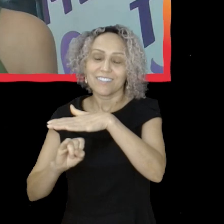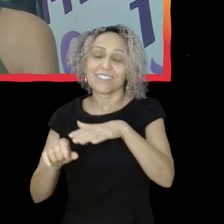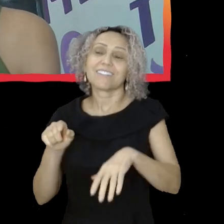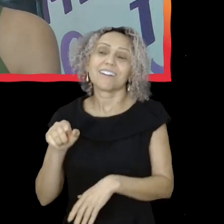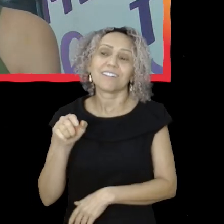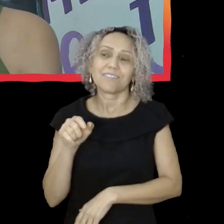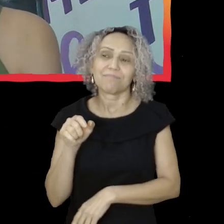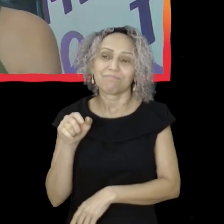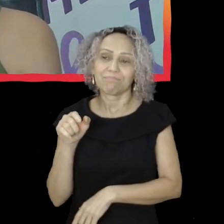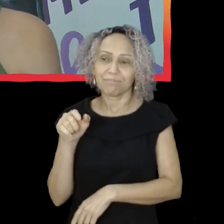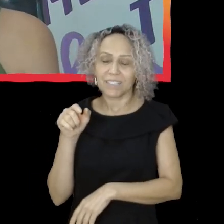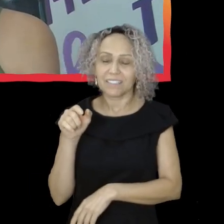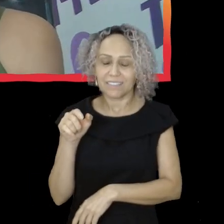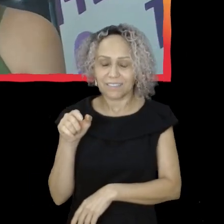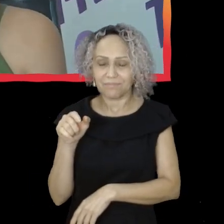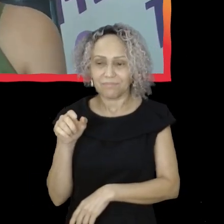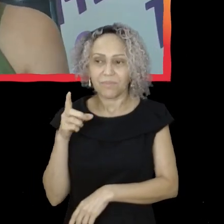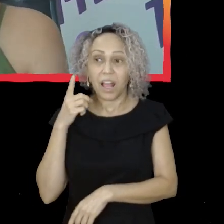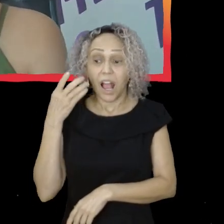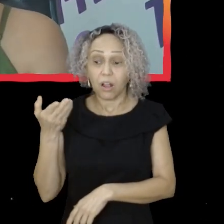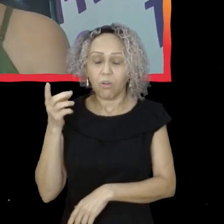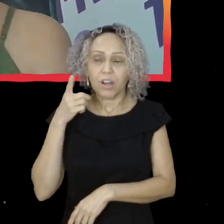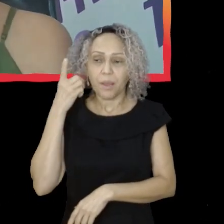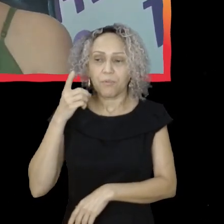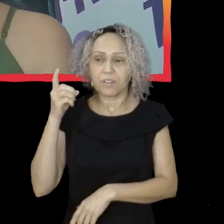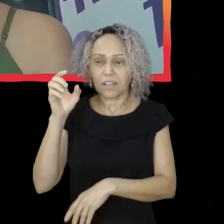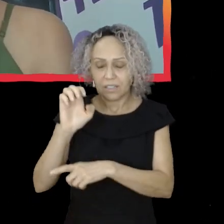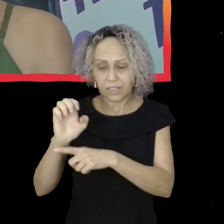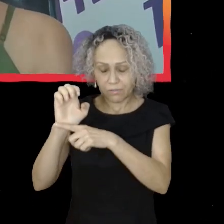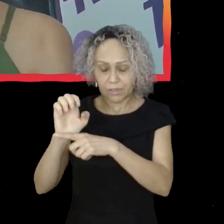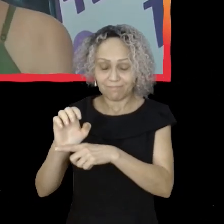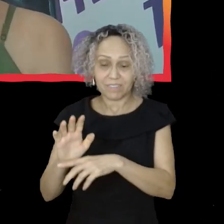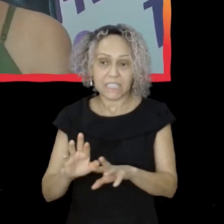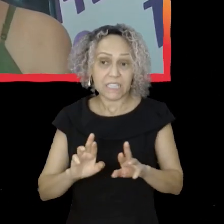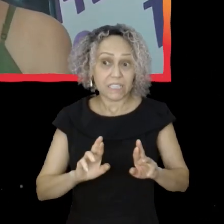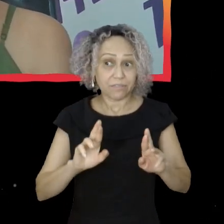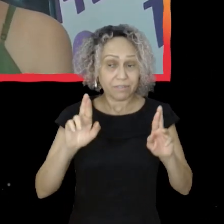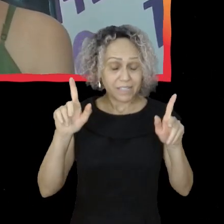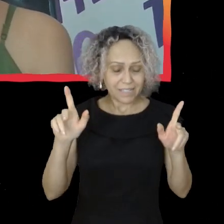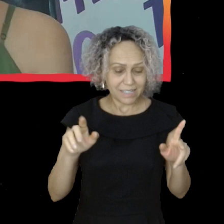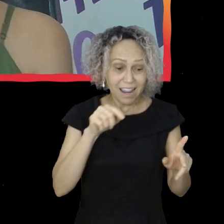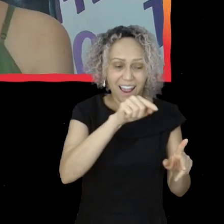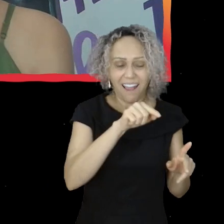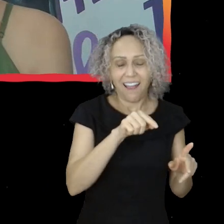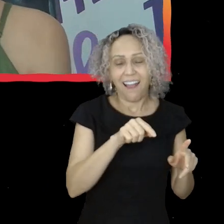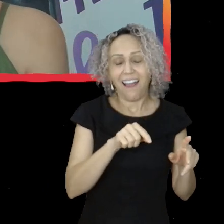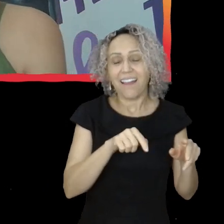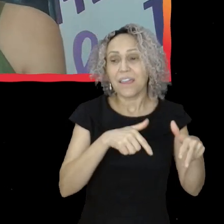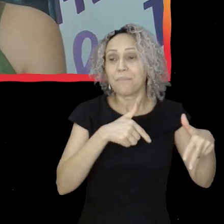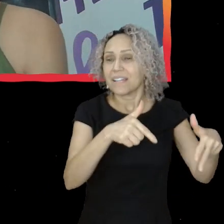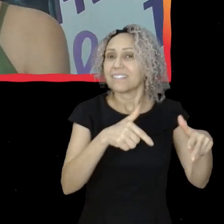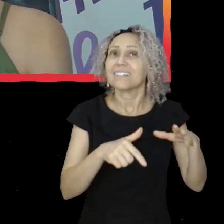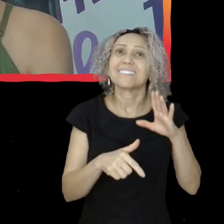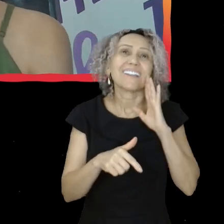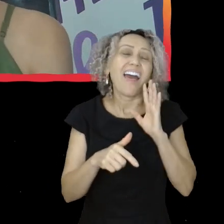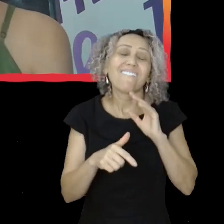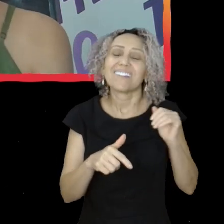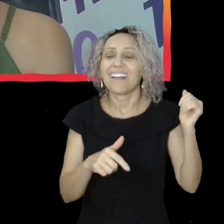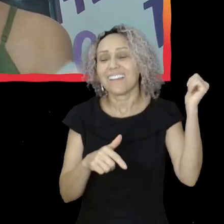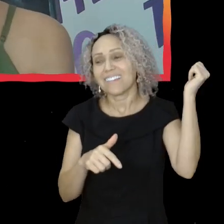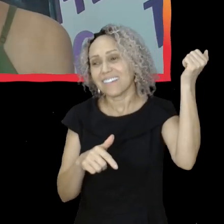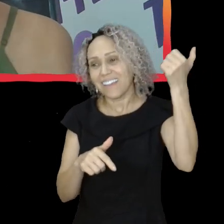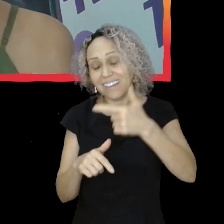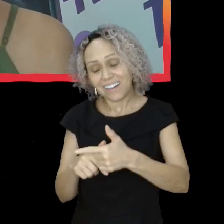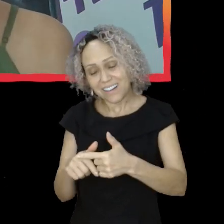Porque, assim, como eu vejo a política, né? Vejo que o espaço institucional é um espaço de representatividade, é um